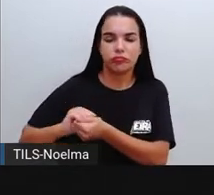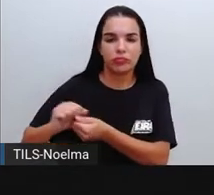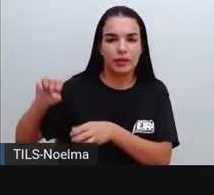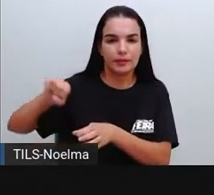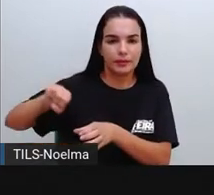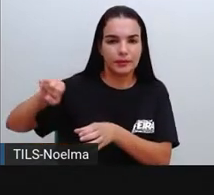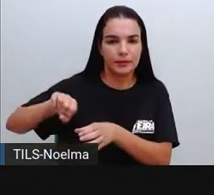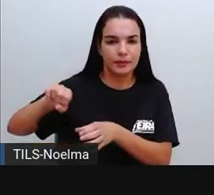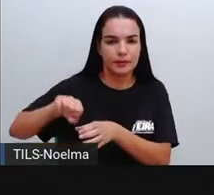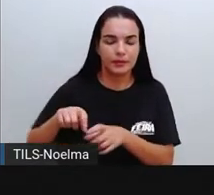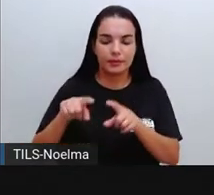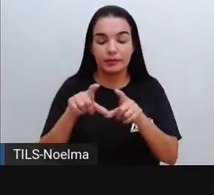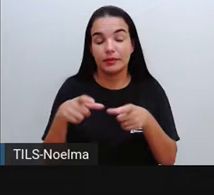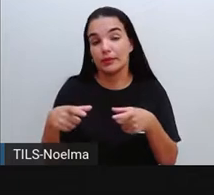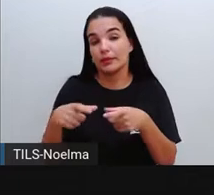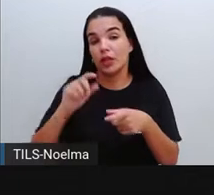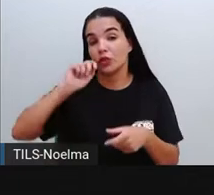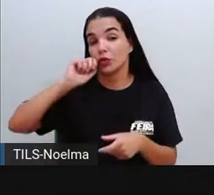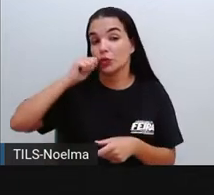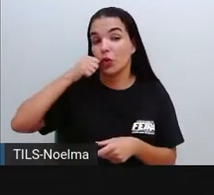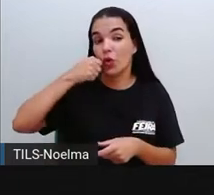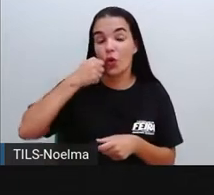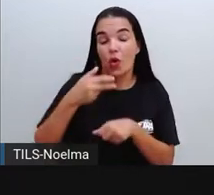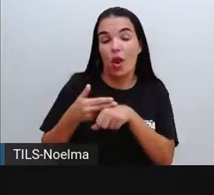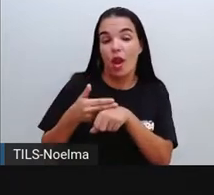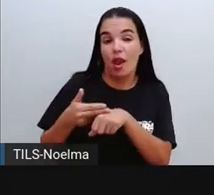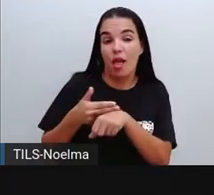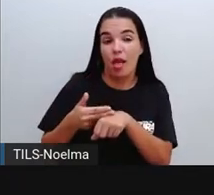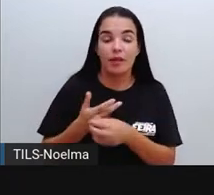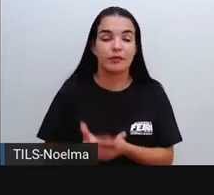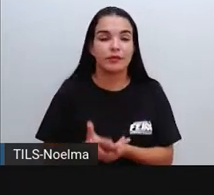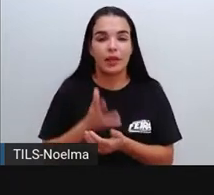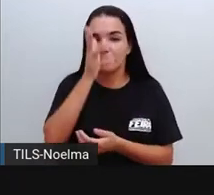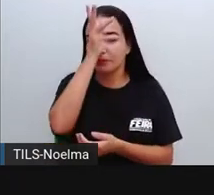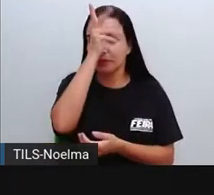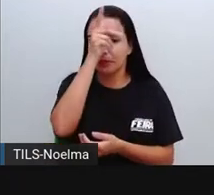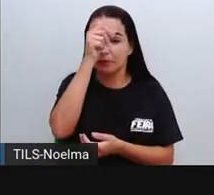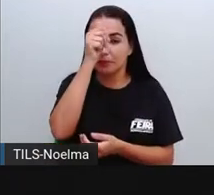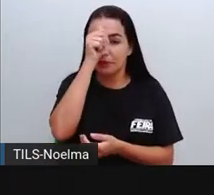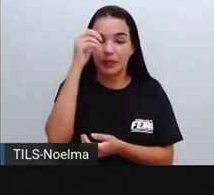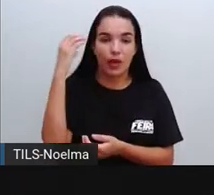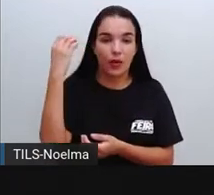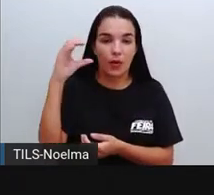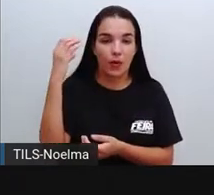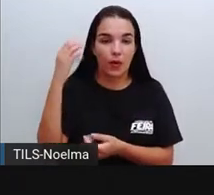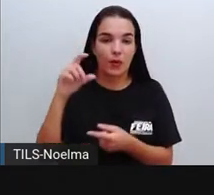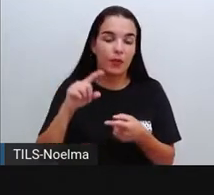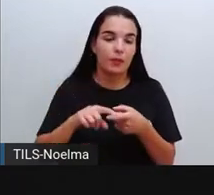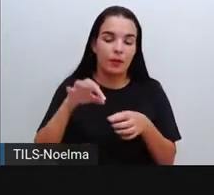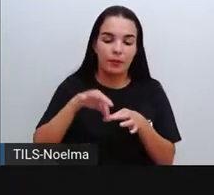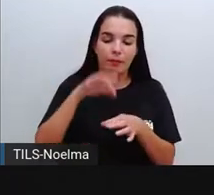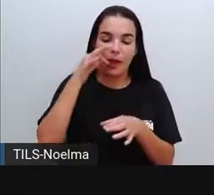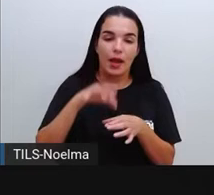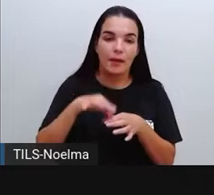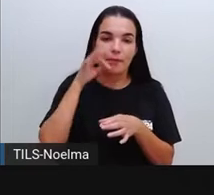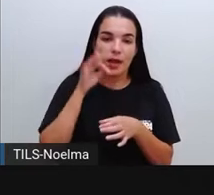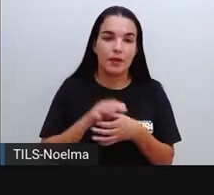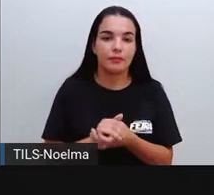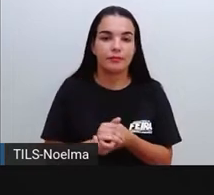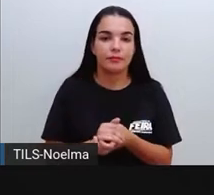caixa aí de bumbuns, né, de chocolate, refrigerante, salgadinho,